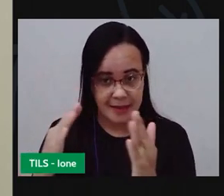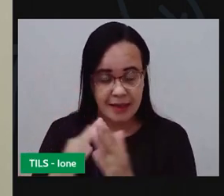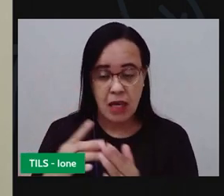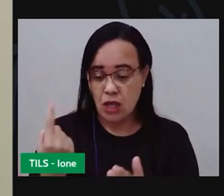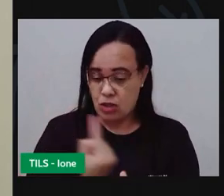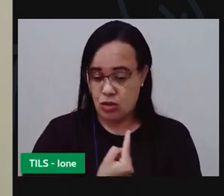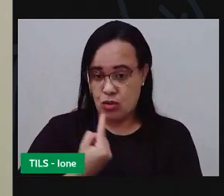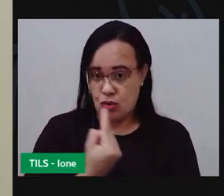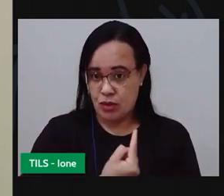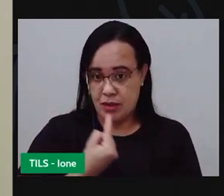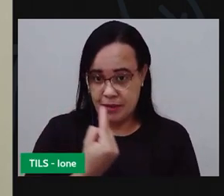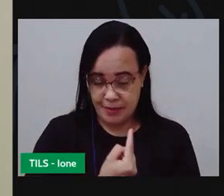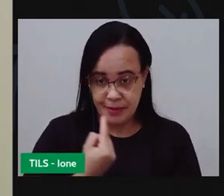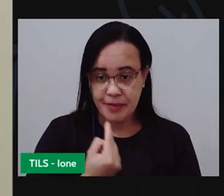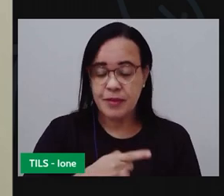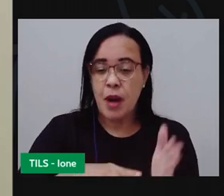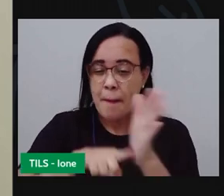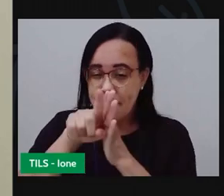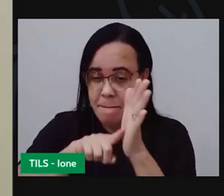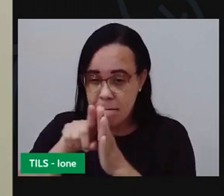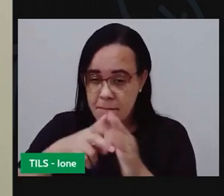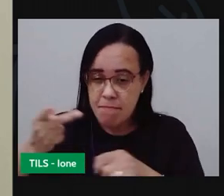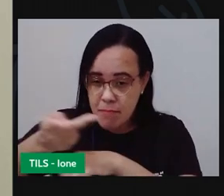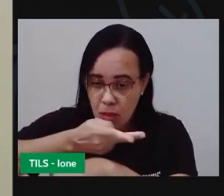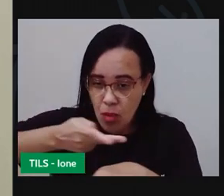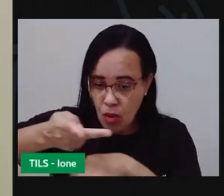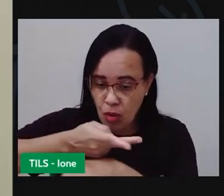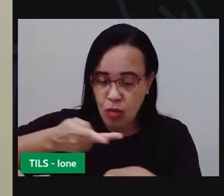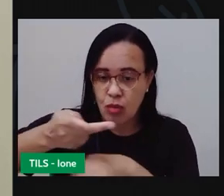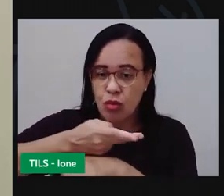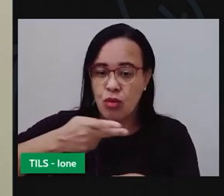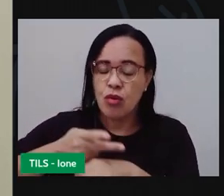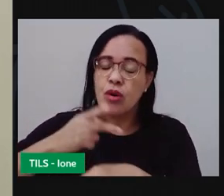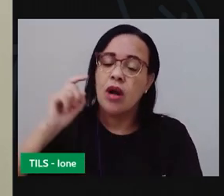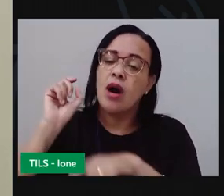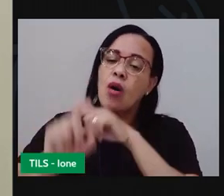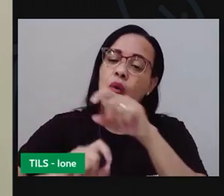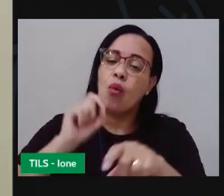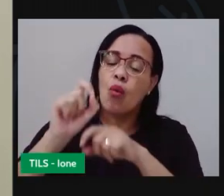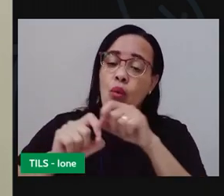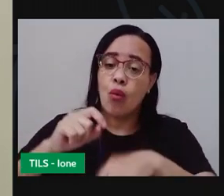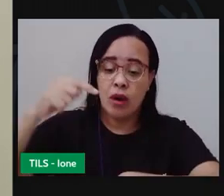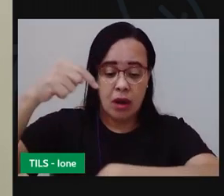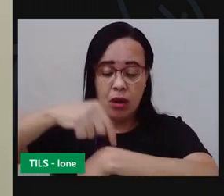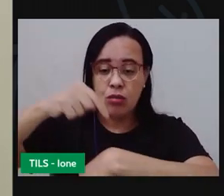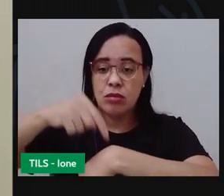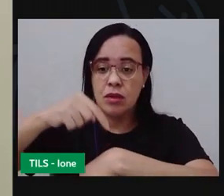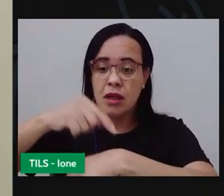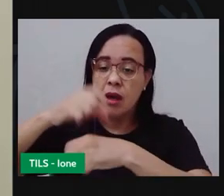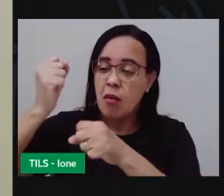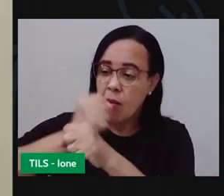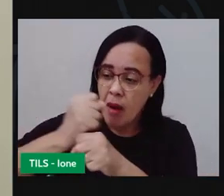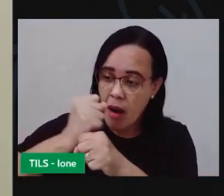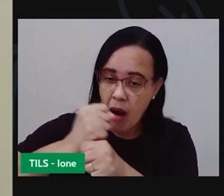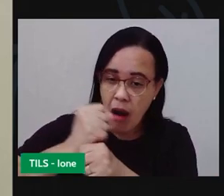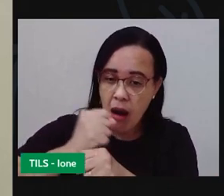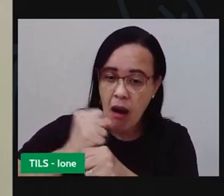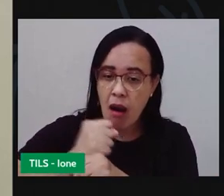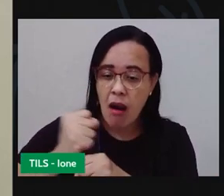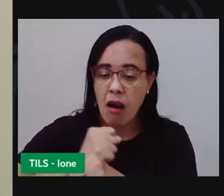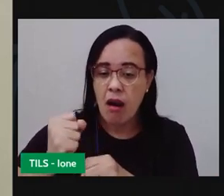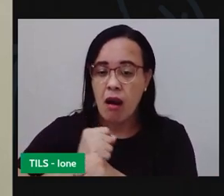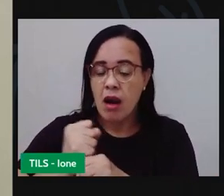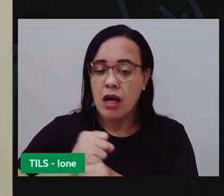Individualmente, você vai pesquisar sobre o tempo de decomposição de cada material. Plástico,